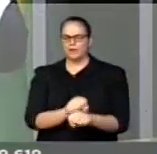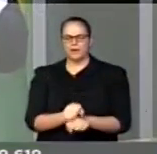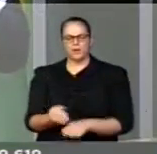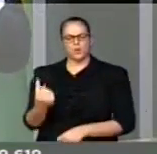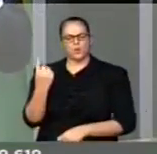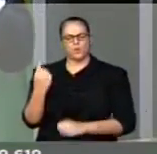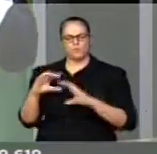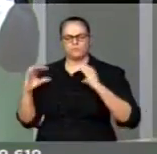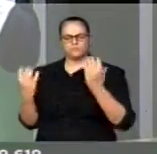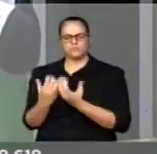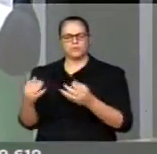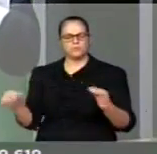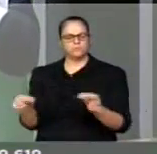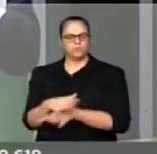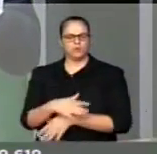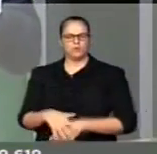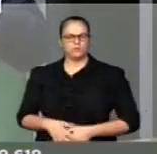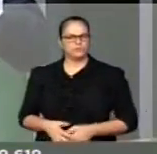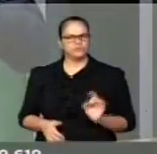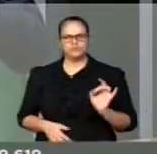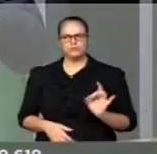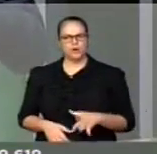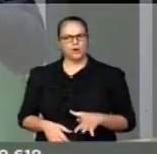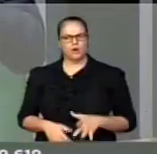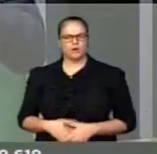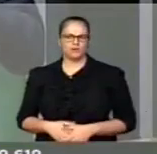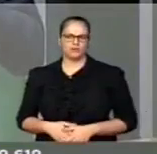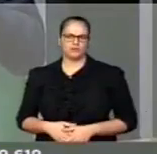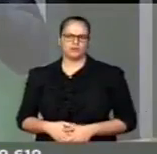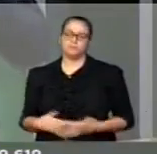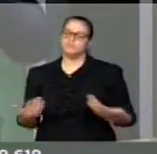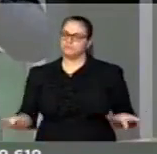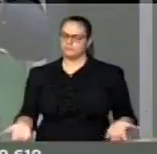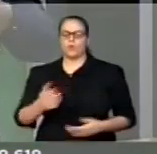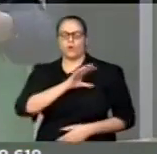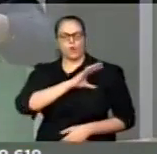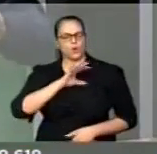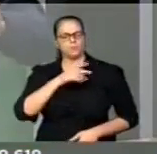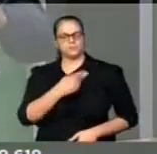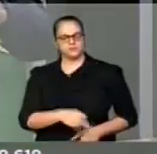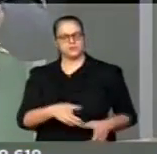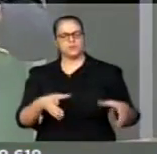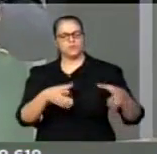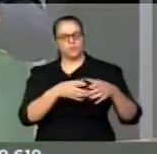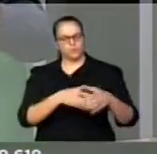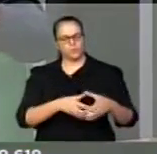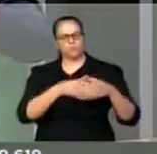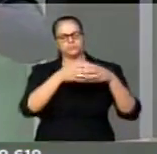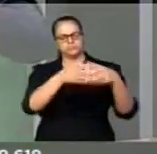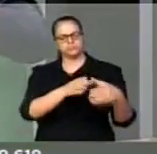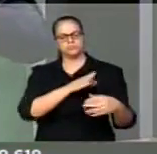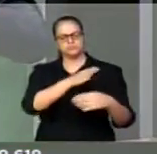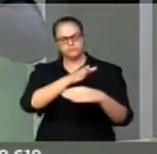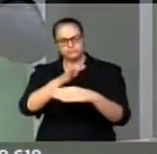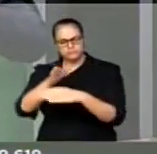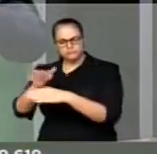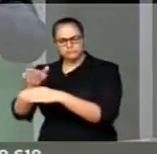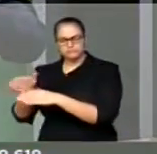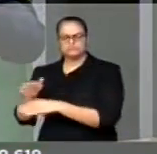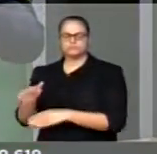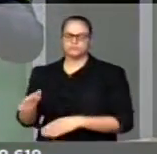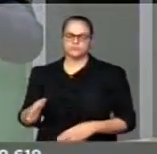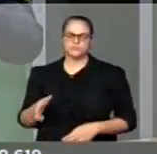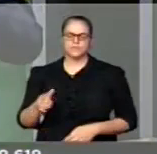listadas, estão paralisadas. Então, essa comissão vai ter essa missão de também ir lá no estado do Ceará. A gente observa,